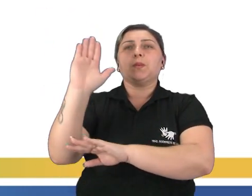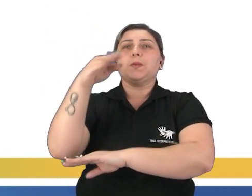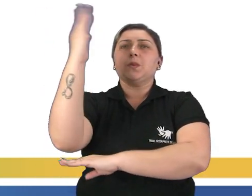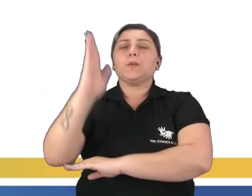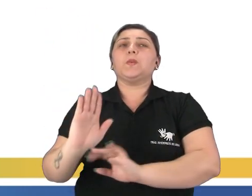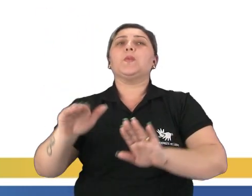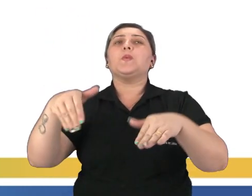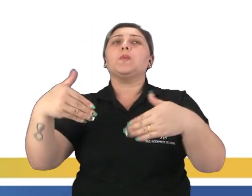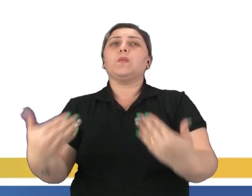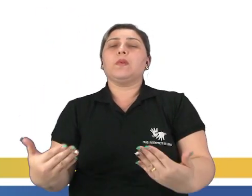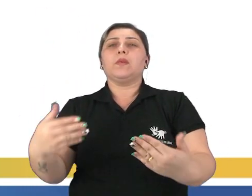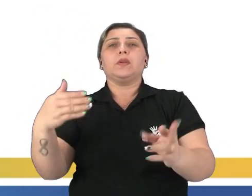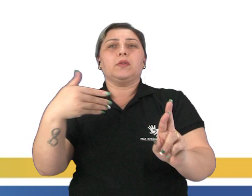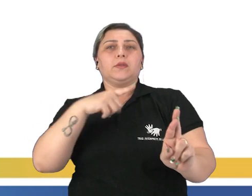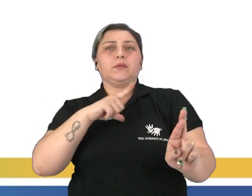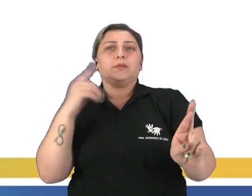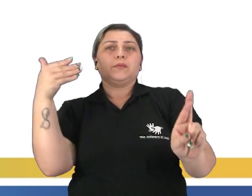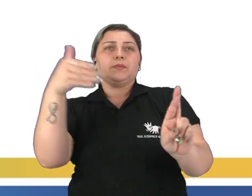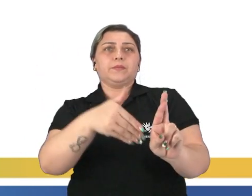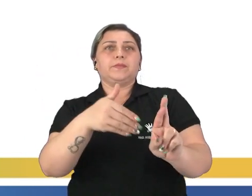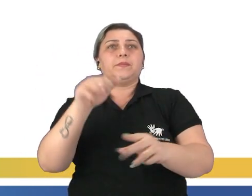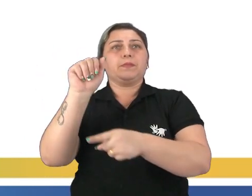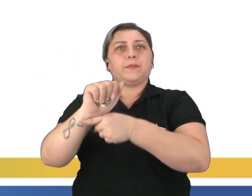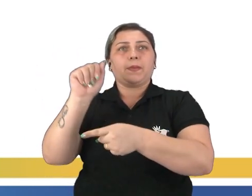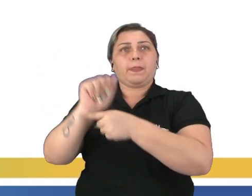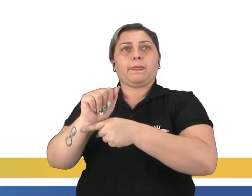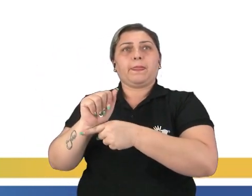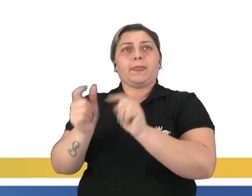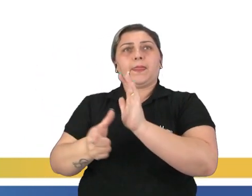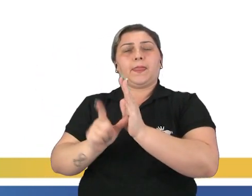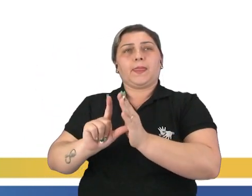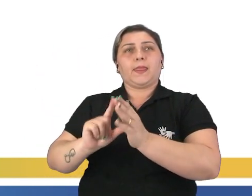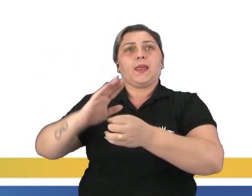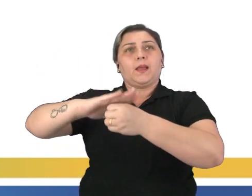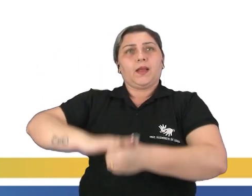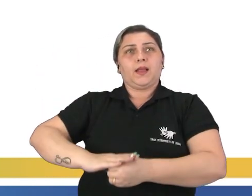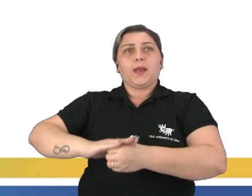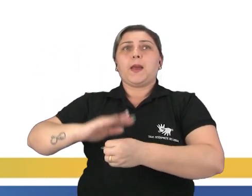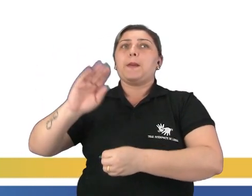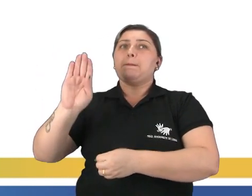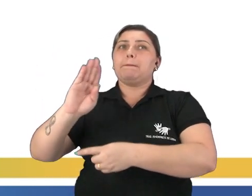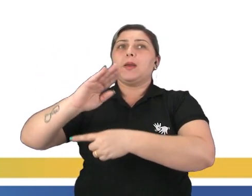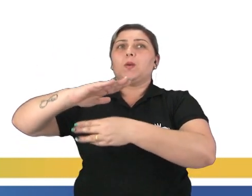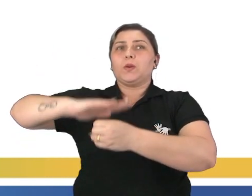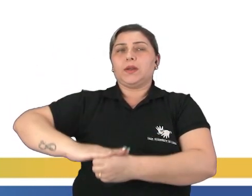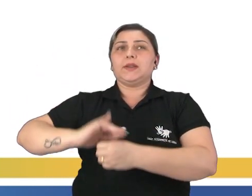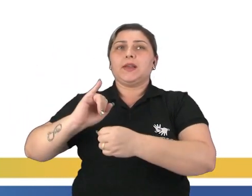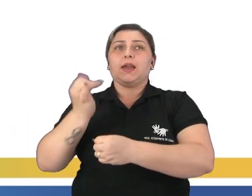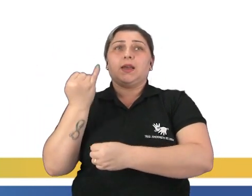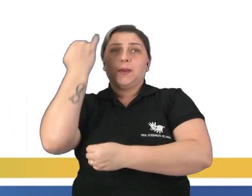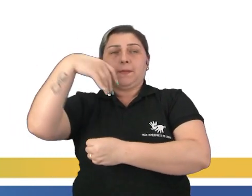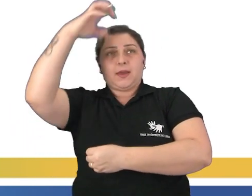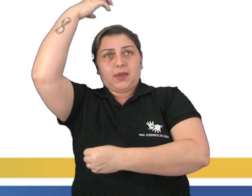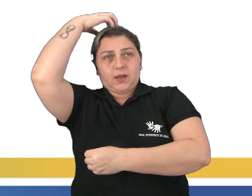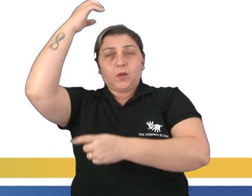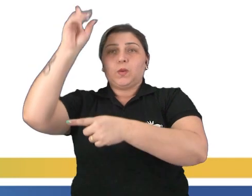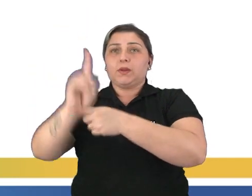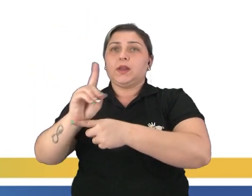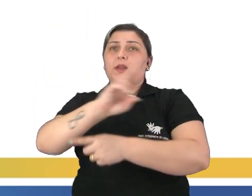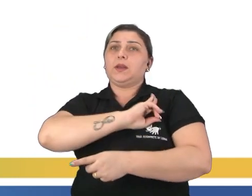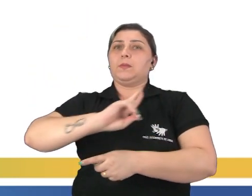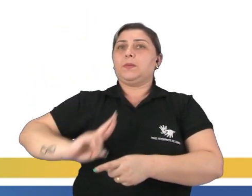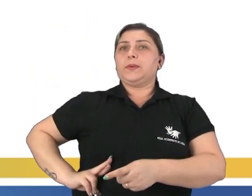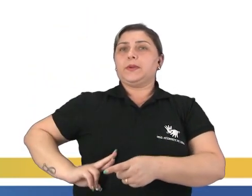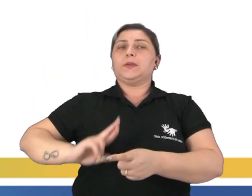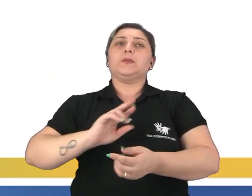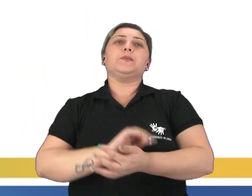esse texto está fazendo referência? Letra A, período pré-colonial, B, colonial, C, imperial ou D,